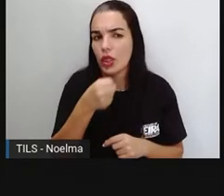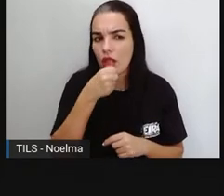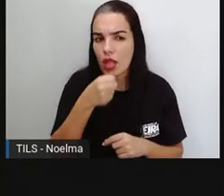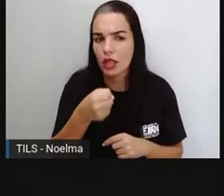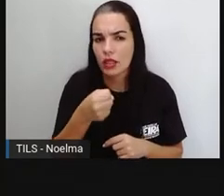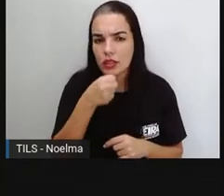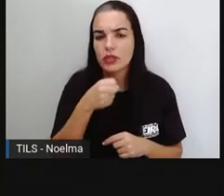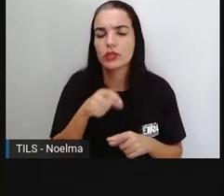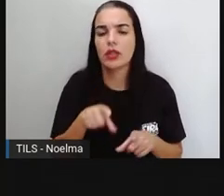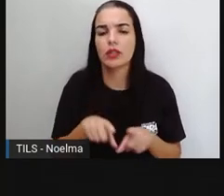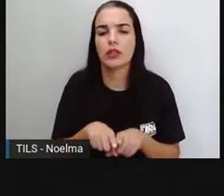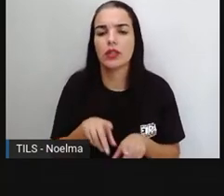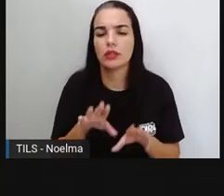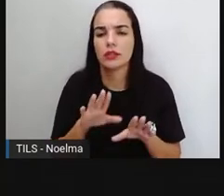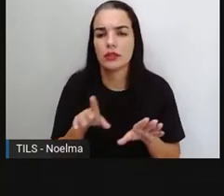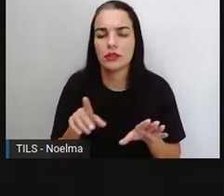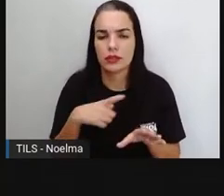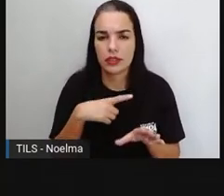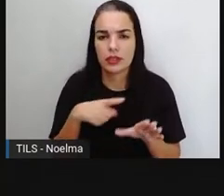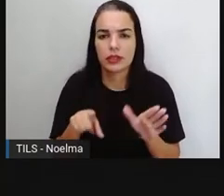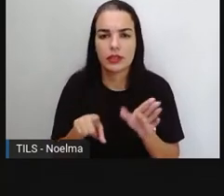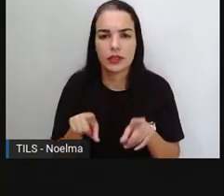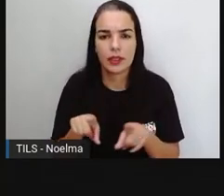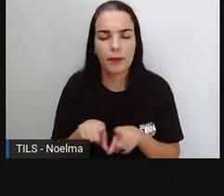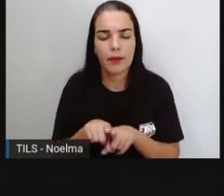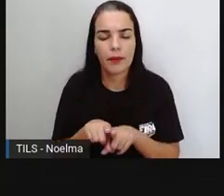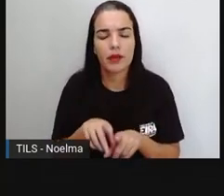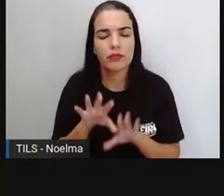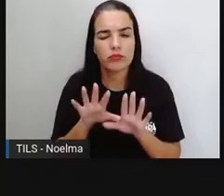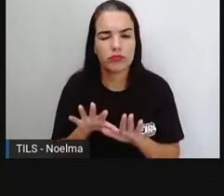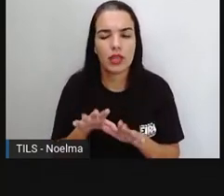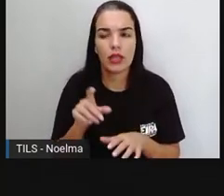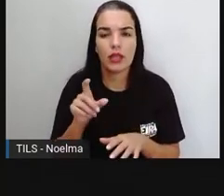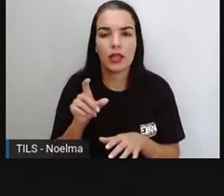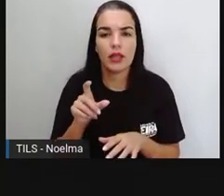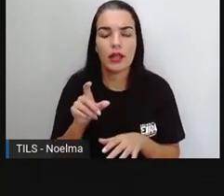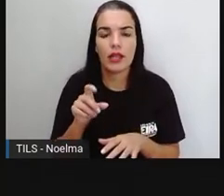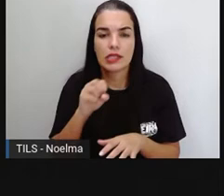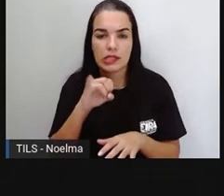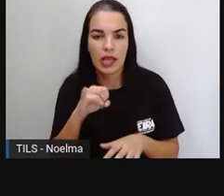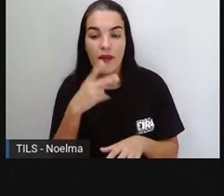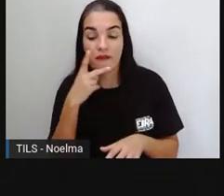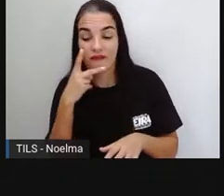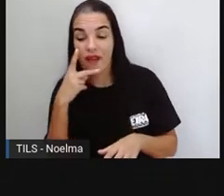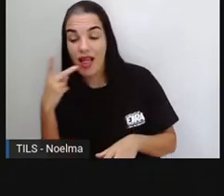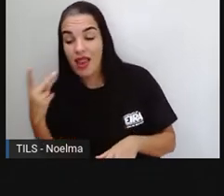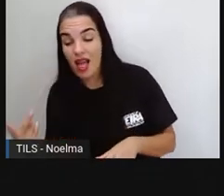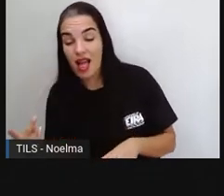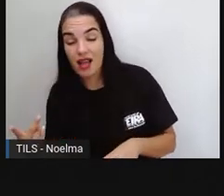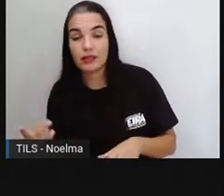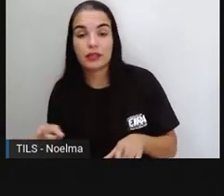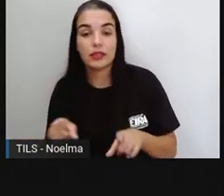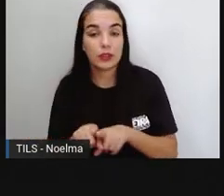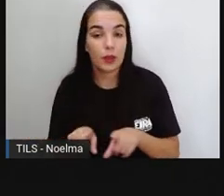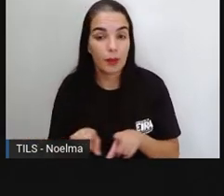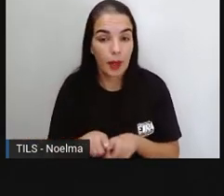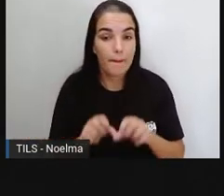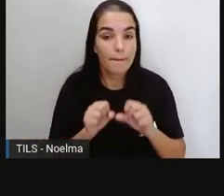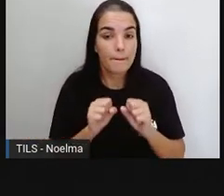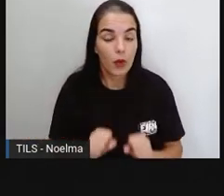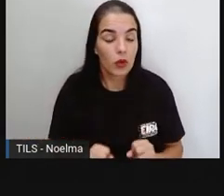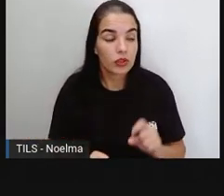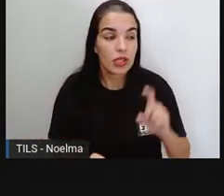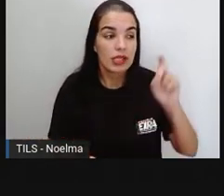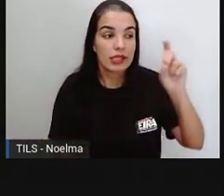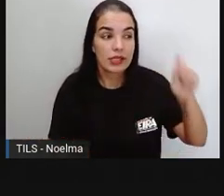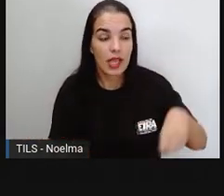só a indicação da fala. Quando a gente observa aí nas narrativas, o travessão é utilizado nos discursos diretos,